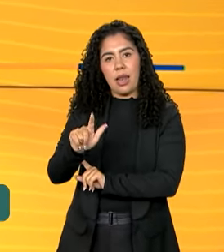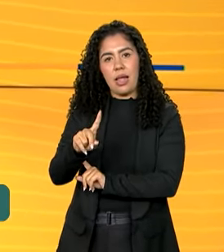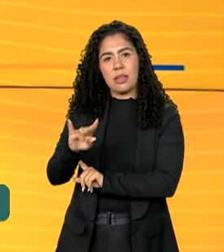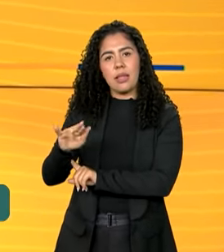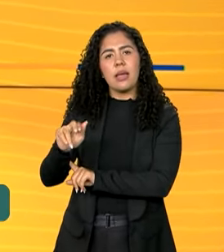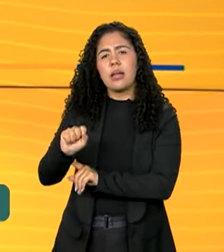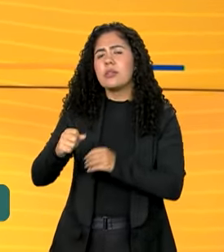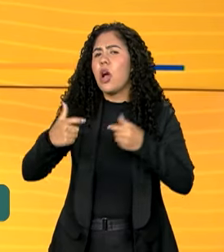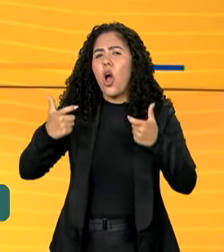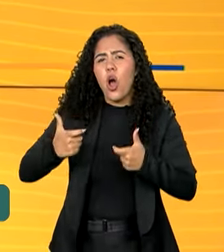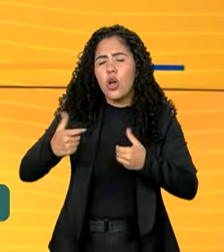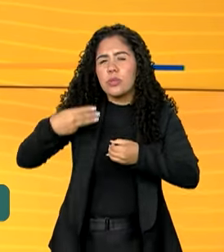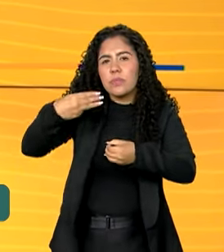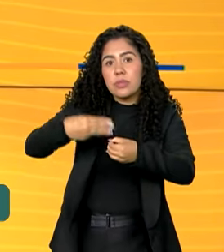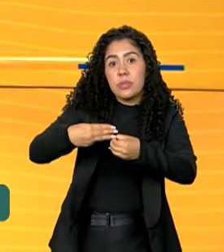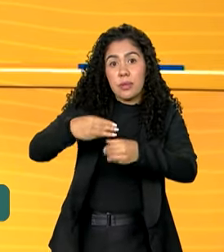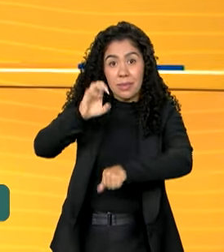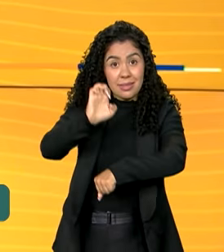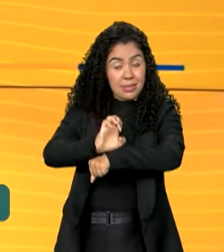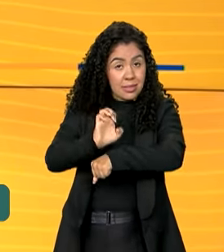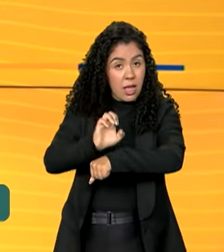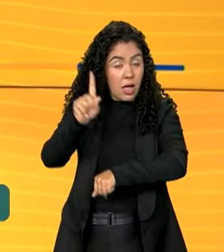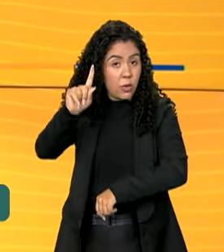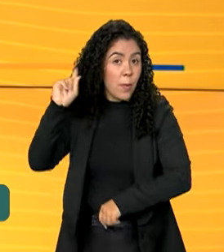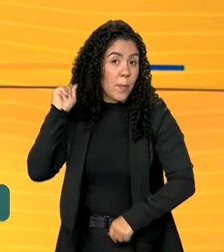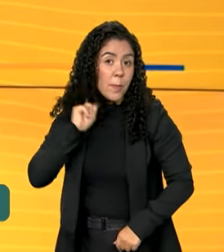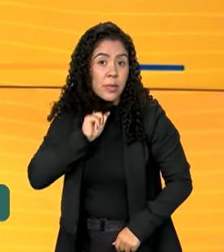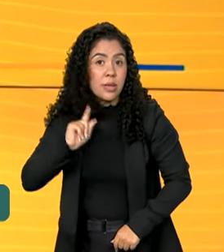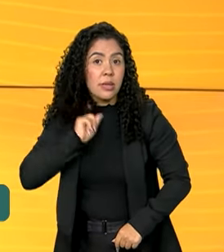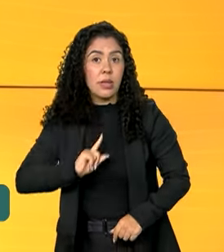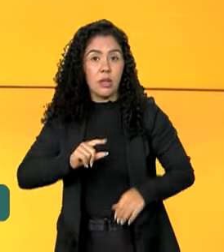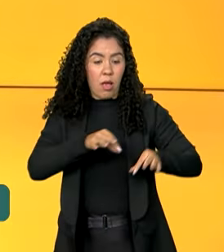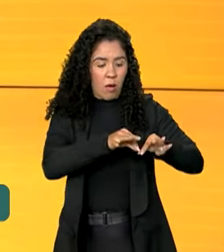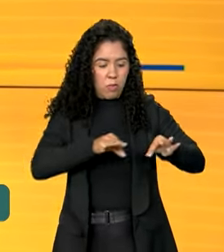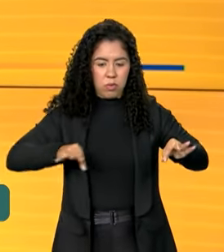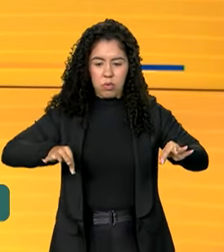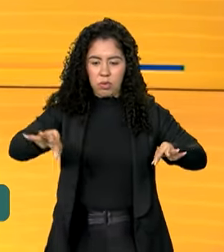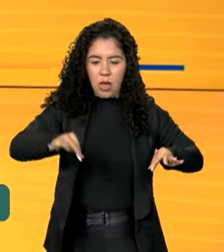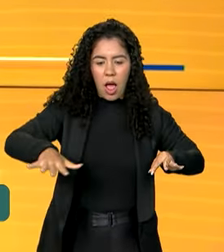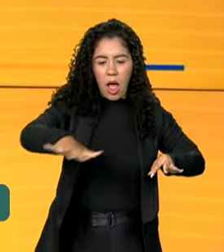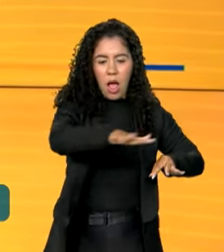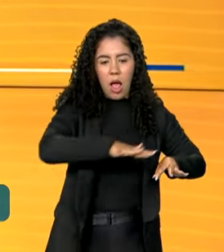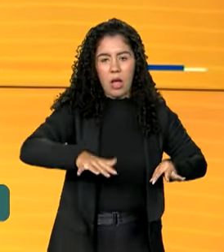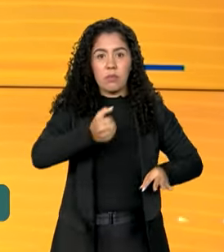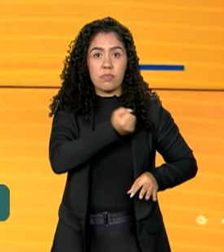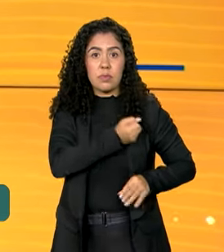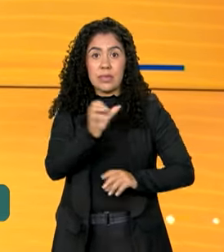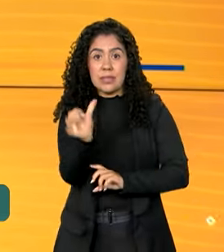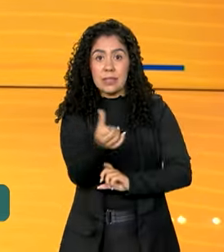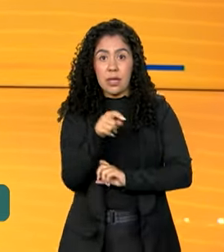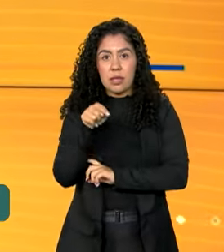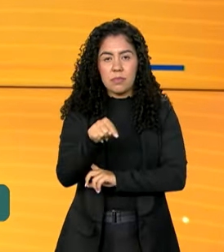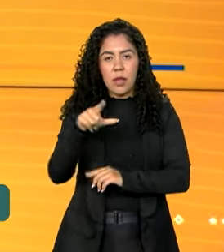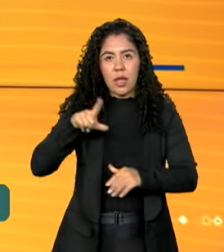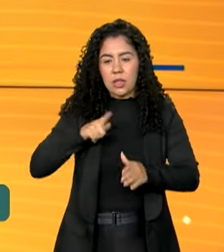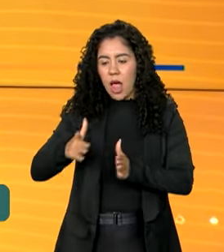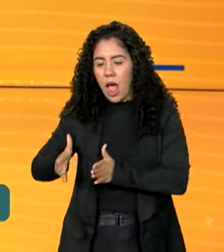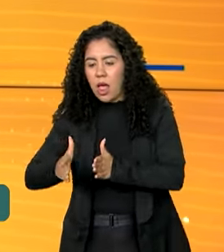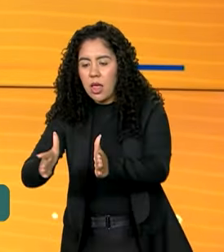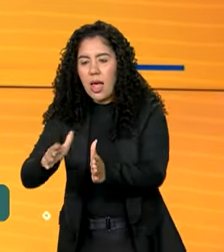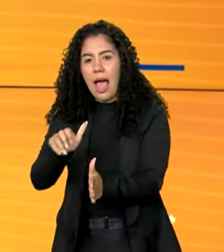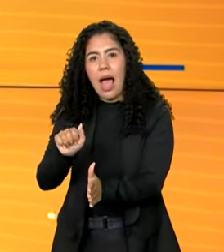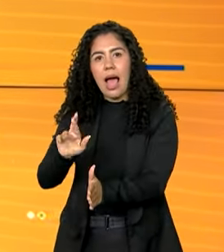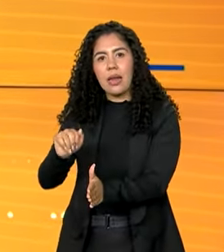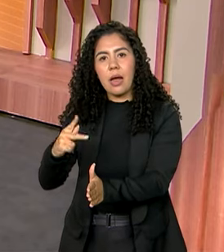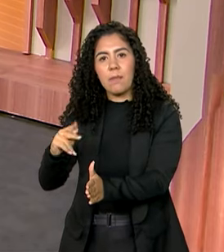da Ponte, em Minas Gerais. A área tem quase 6 mil hectares e faz limite com os rios Arapuim e